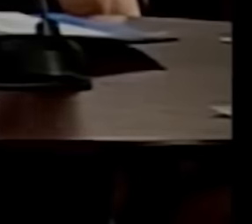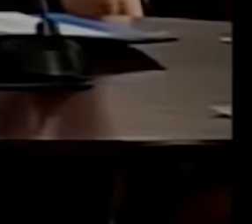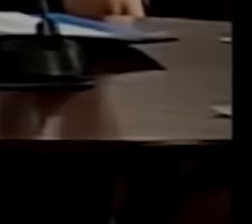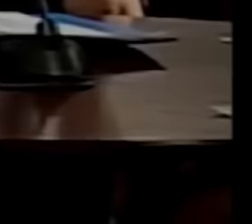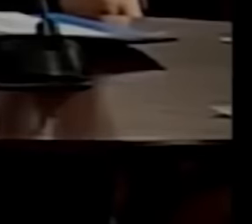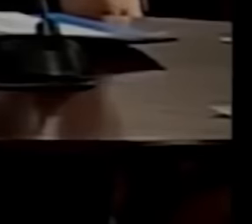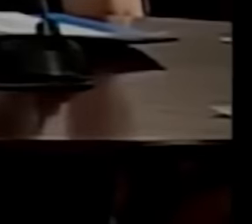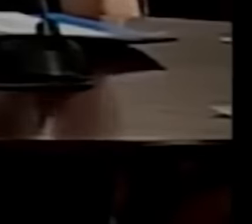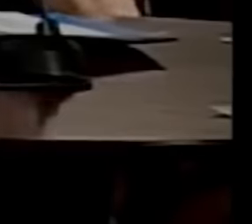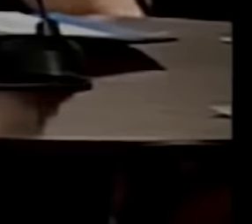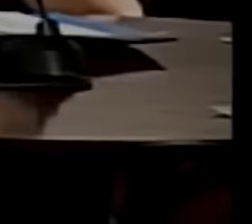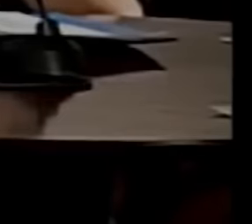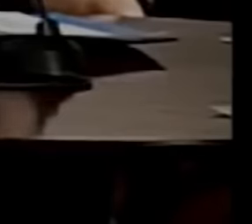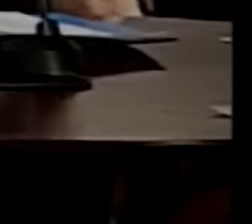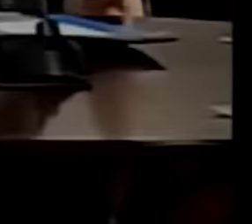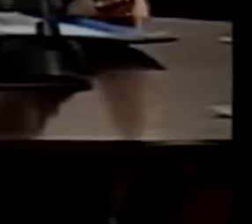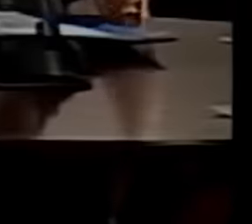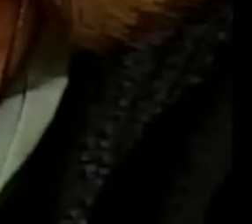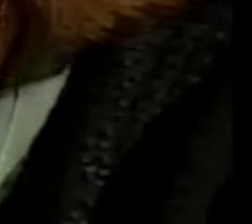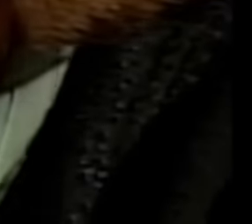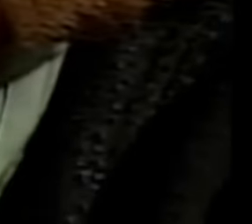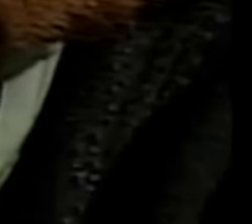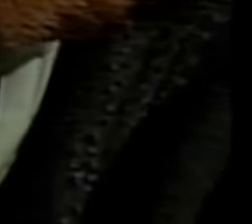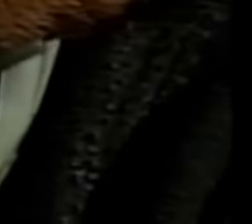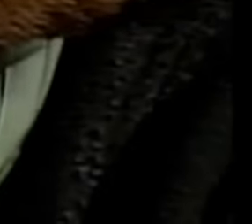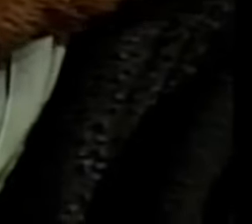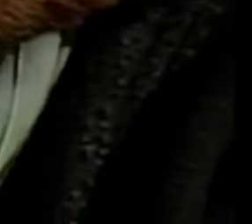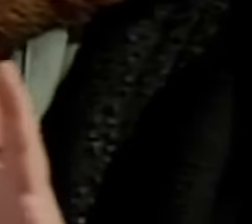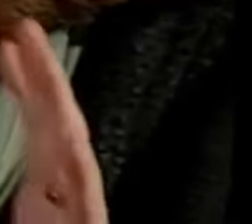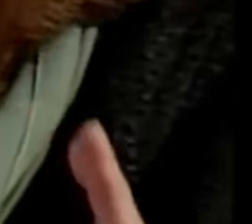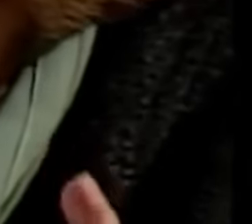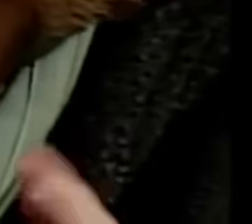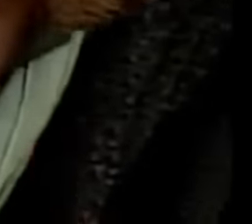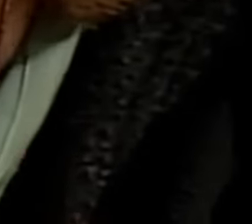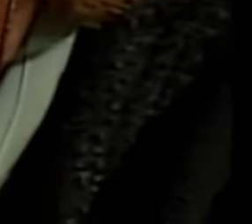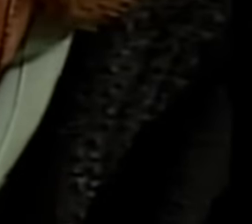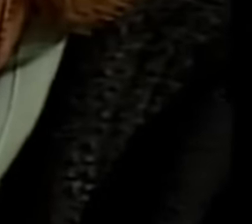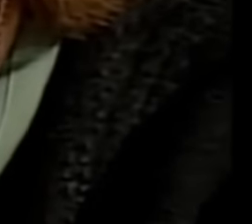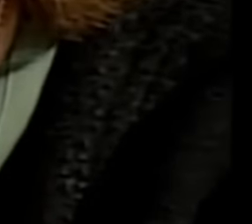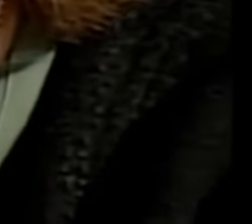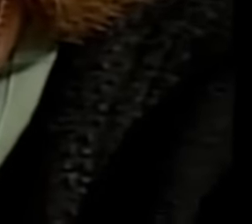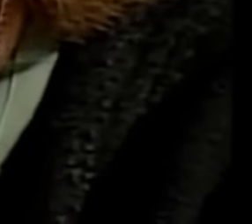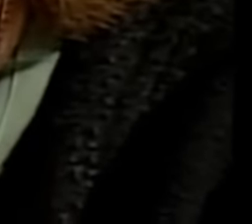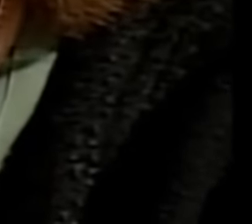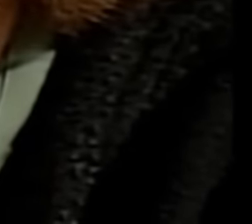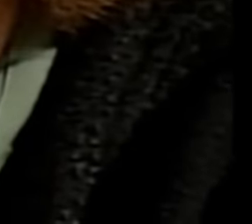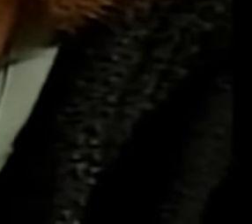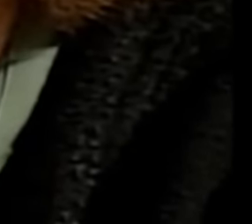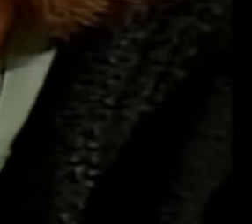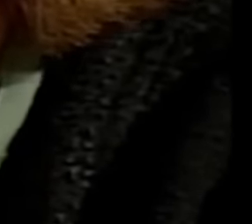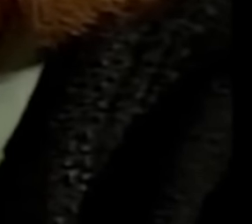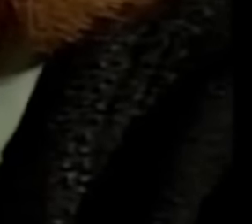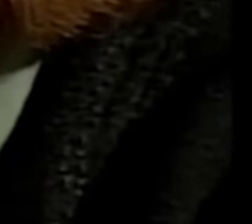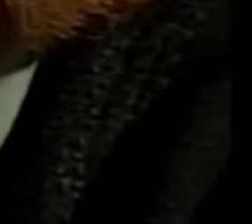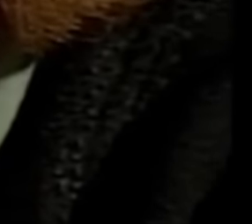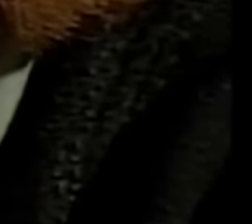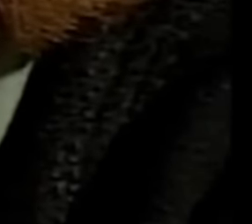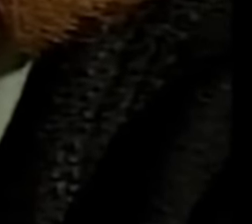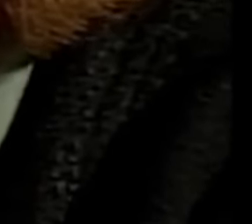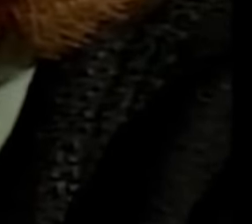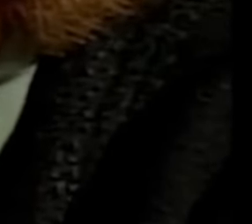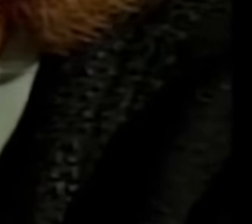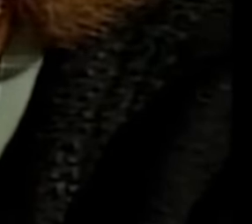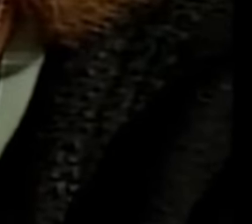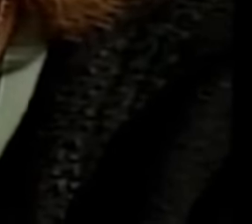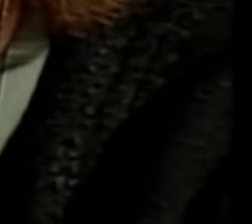nasce acabou de nascer a gente tem todos os cinco sentidos mas eles precisam de